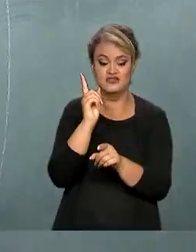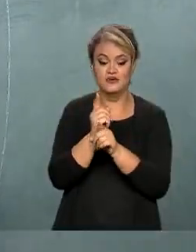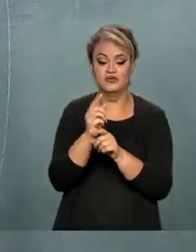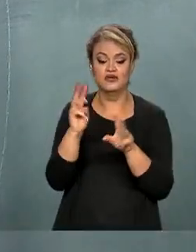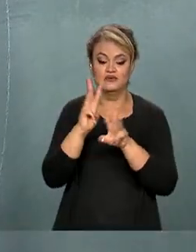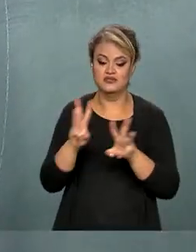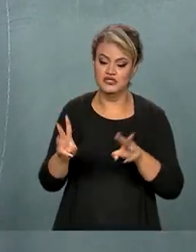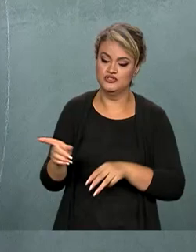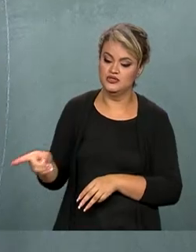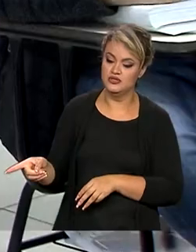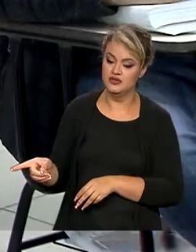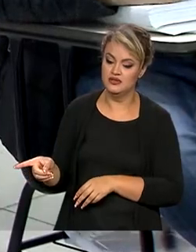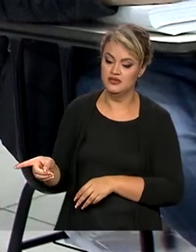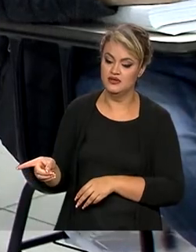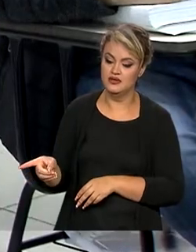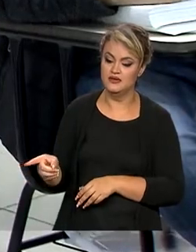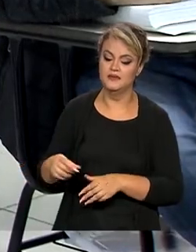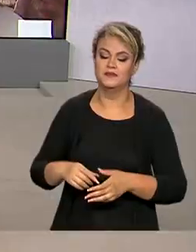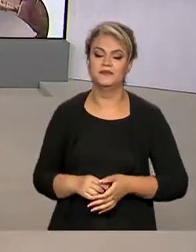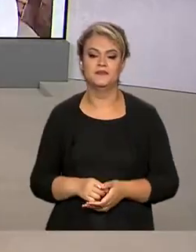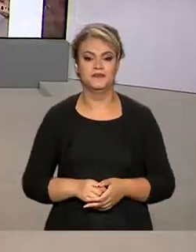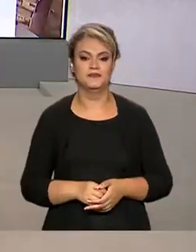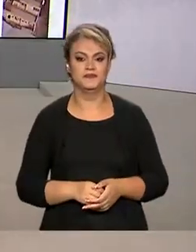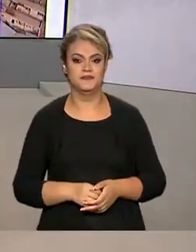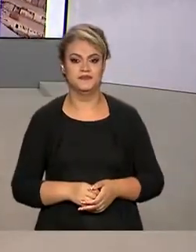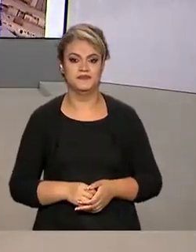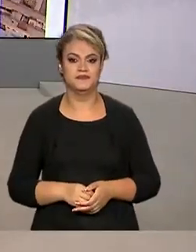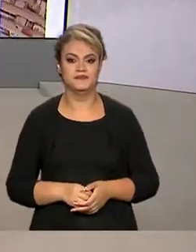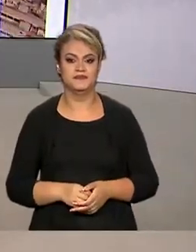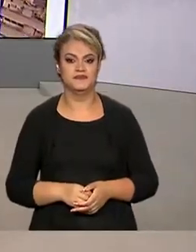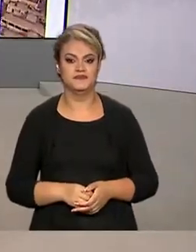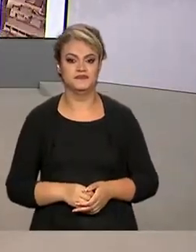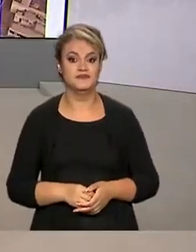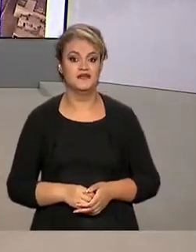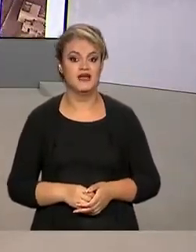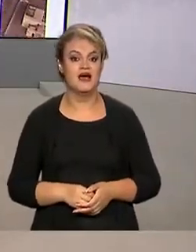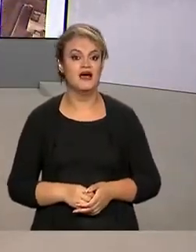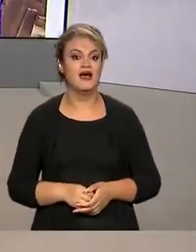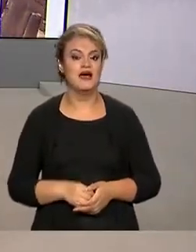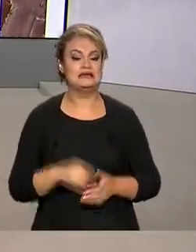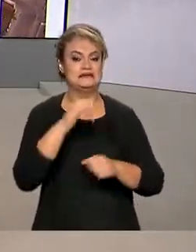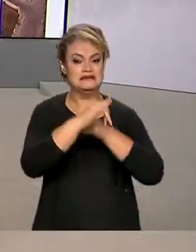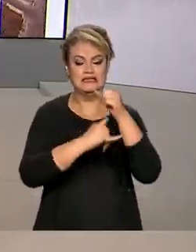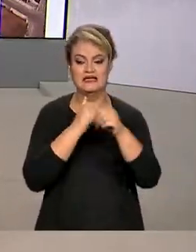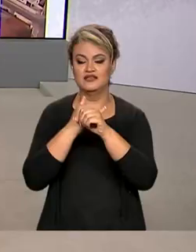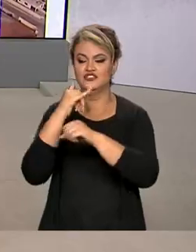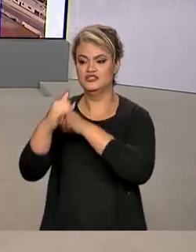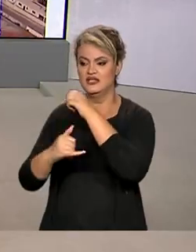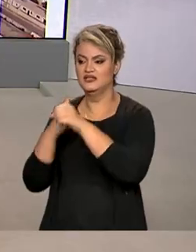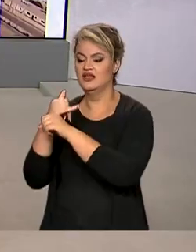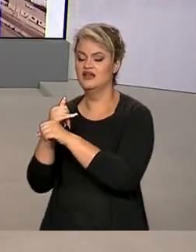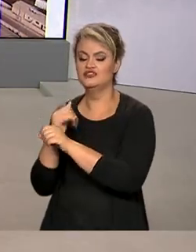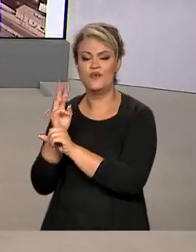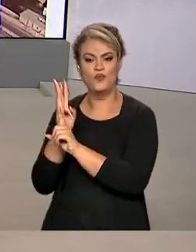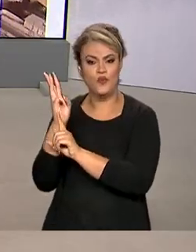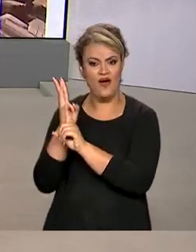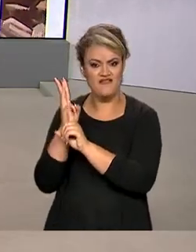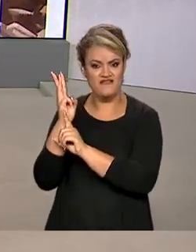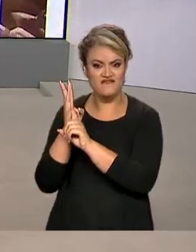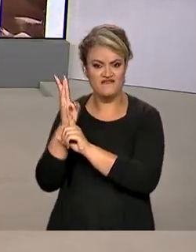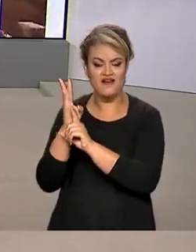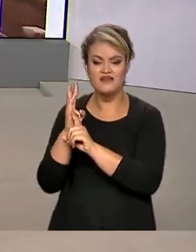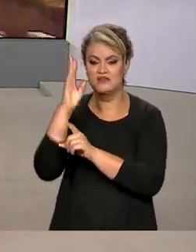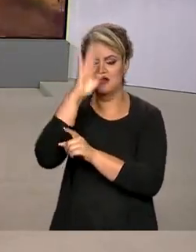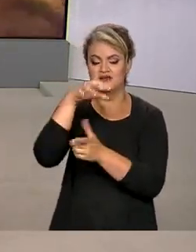site gov.br.mec. Novos pontos de internet do programa Wi-Fi Brasil serão